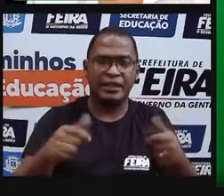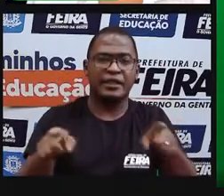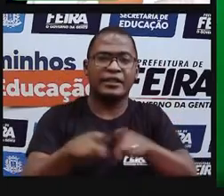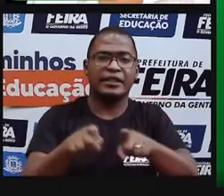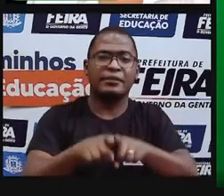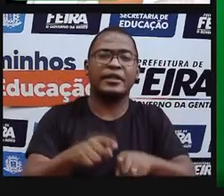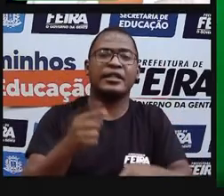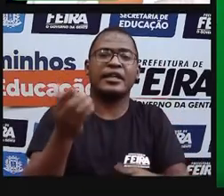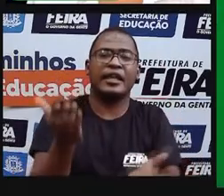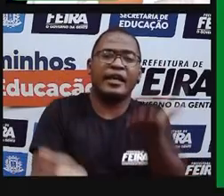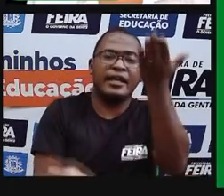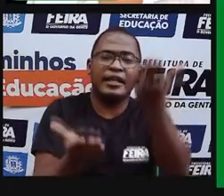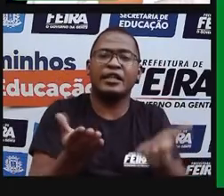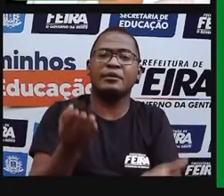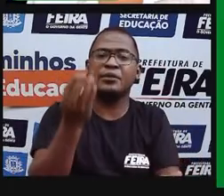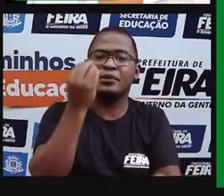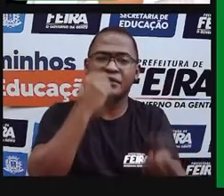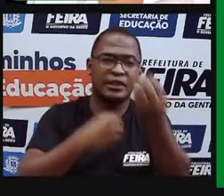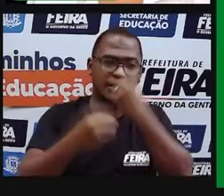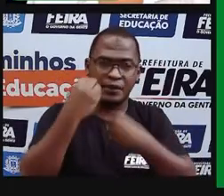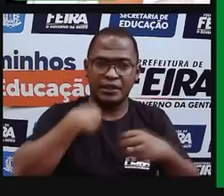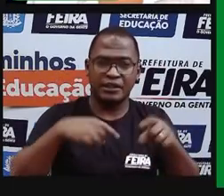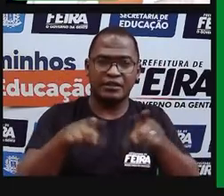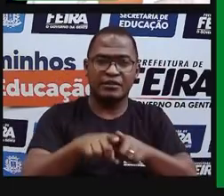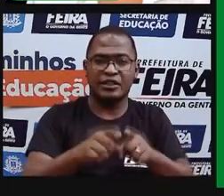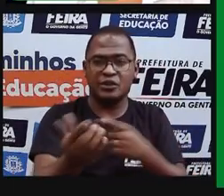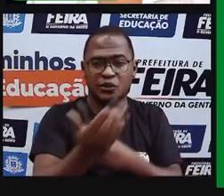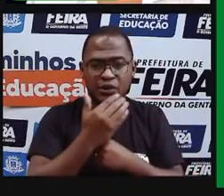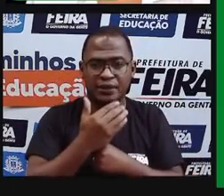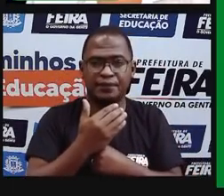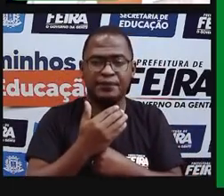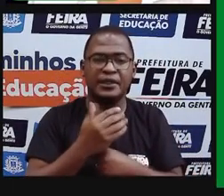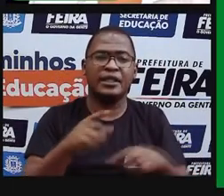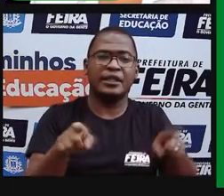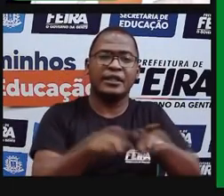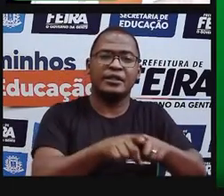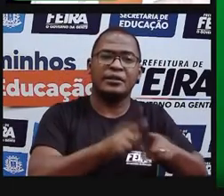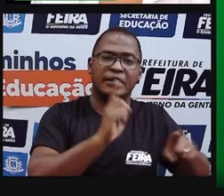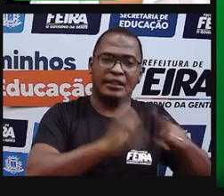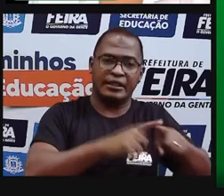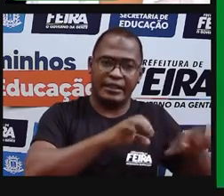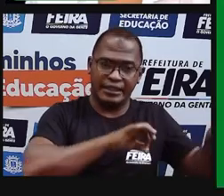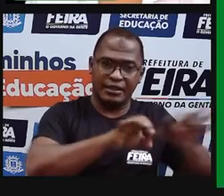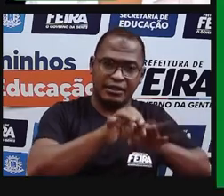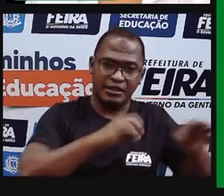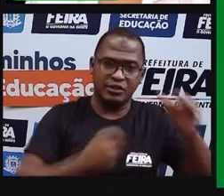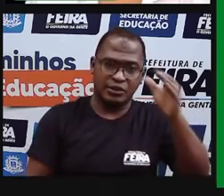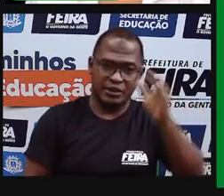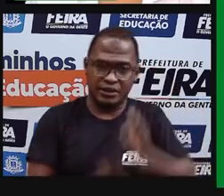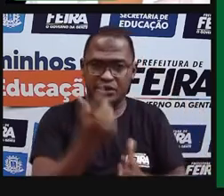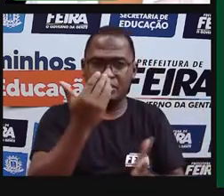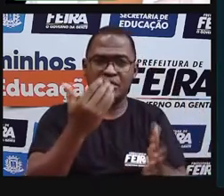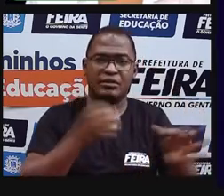Alimentar para a População Brasileira, lançado pelo Ministério da Saúde, em 2014.